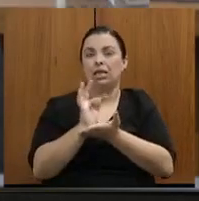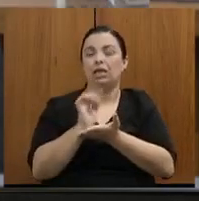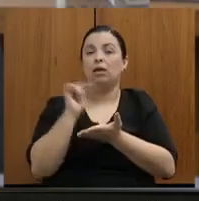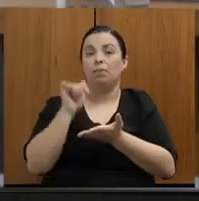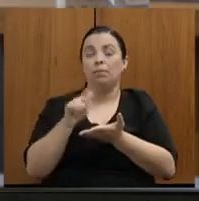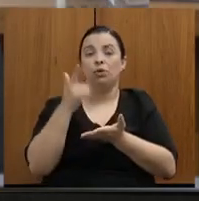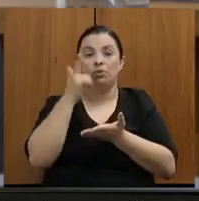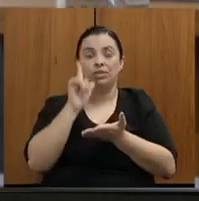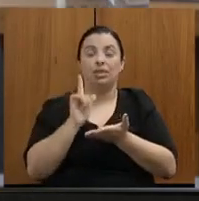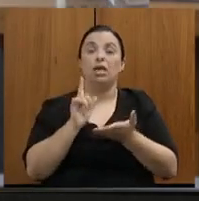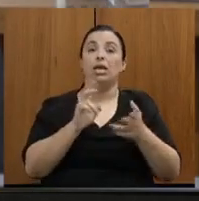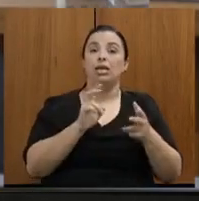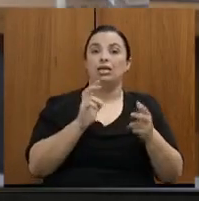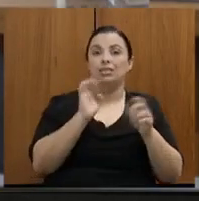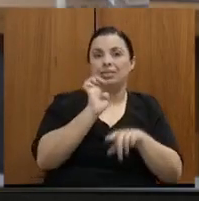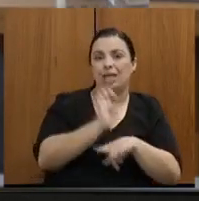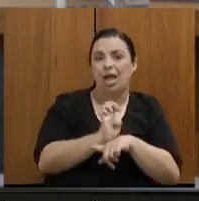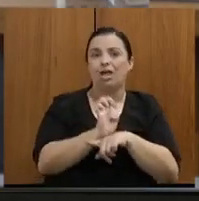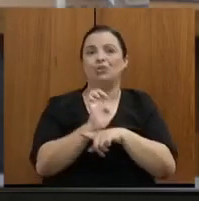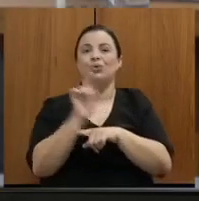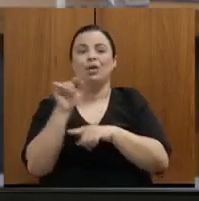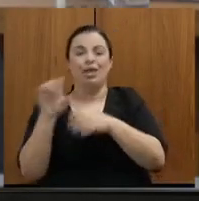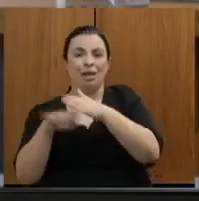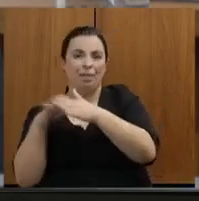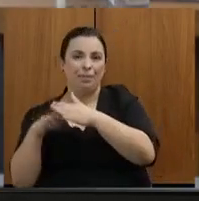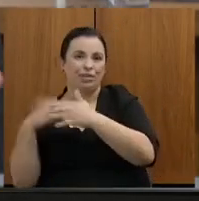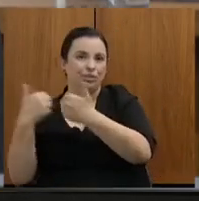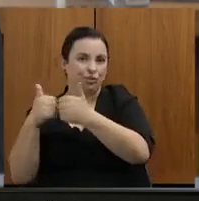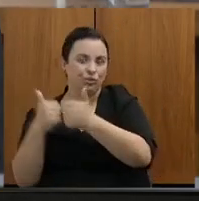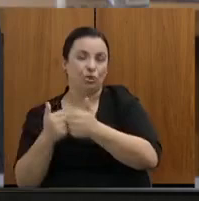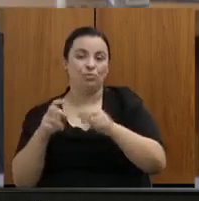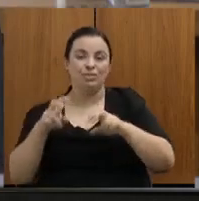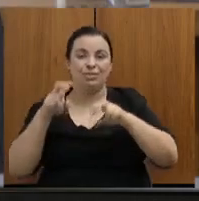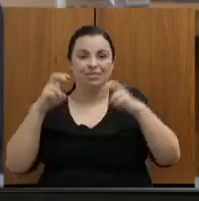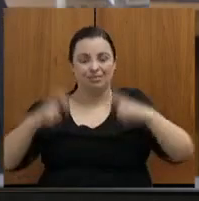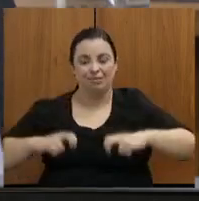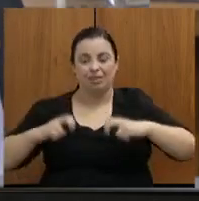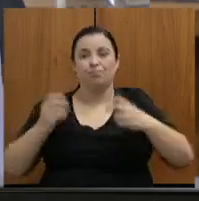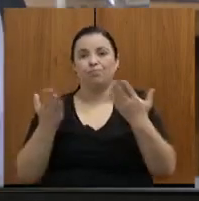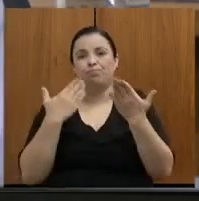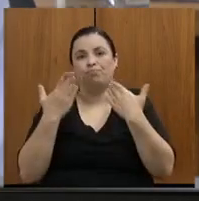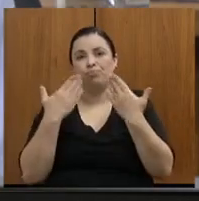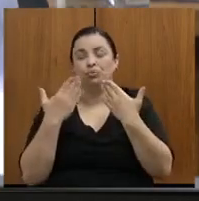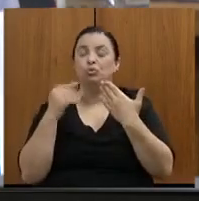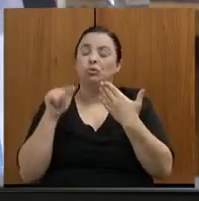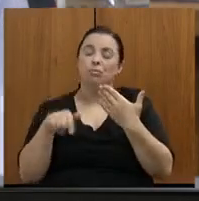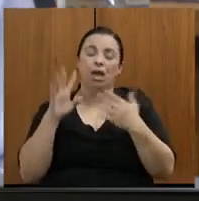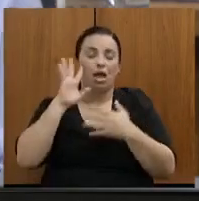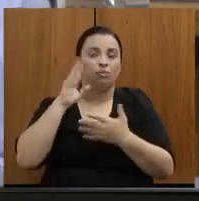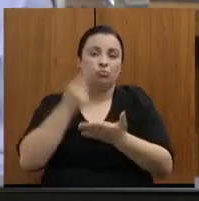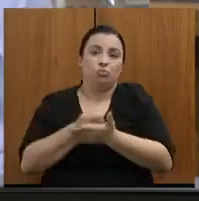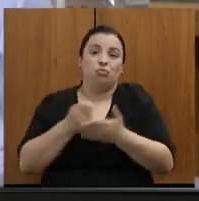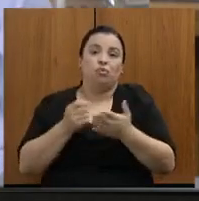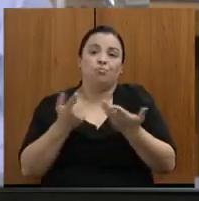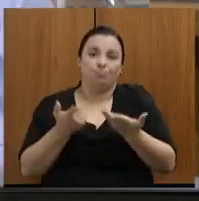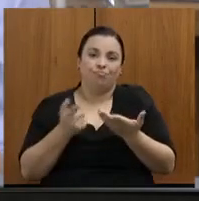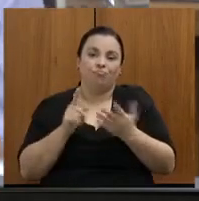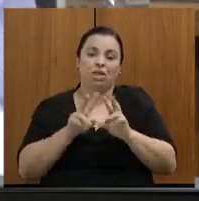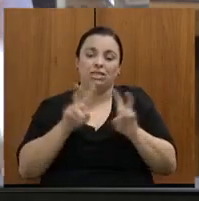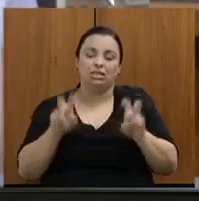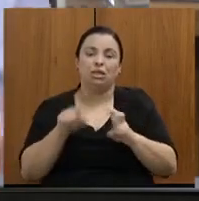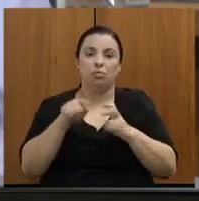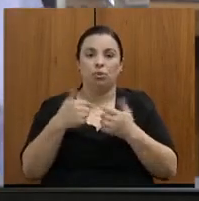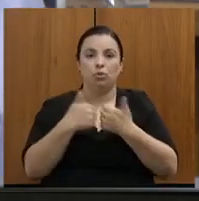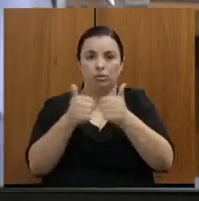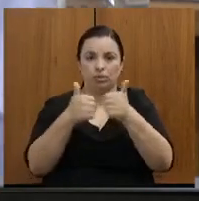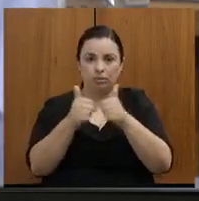concessionárias, sentarem, para poder ter uma decisão adequada sobre essa questão do transporte. Bom, eu